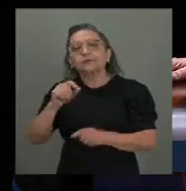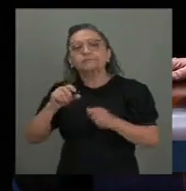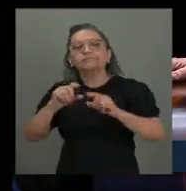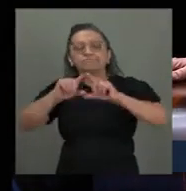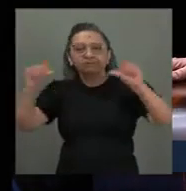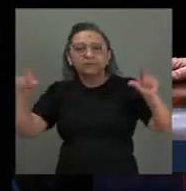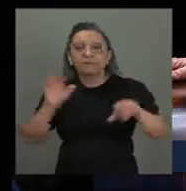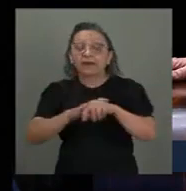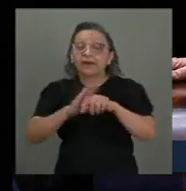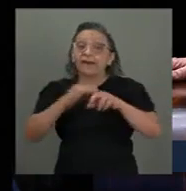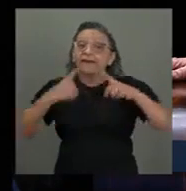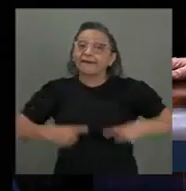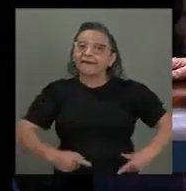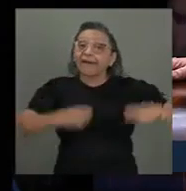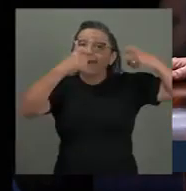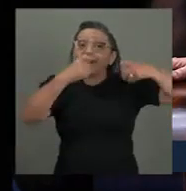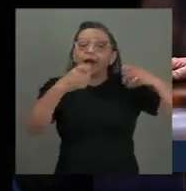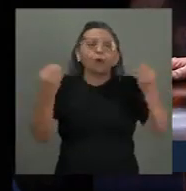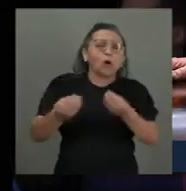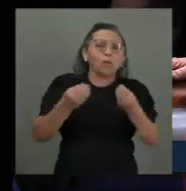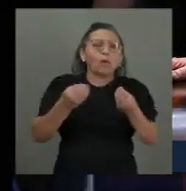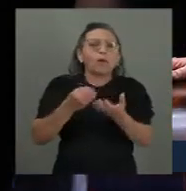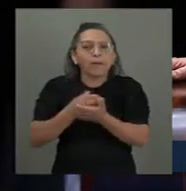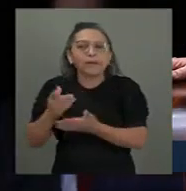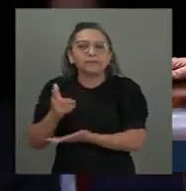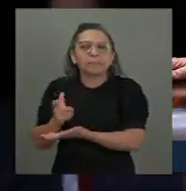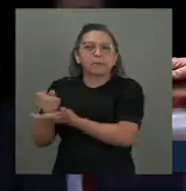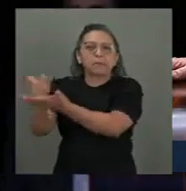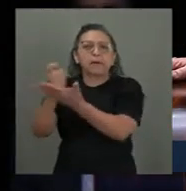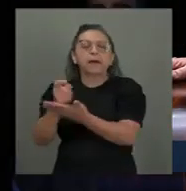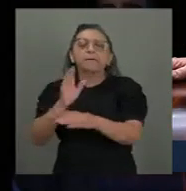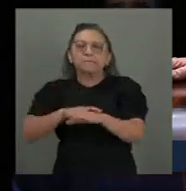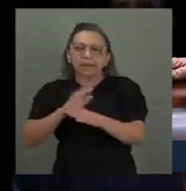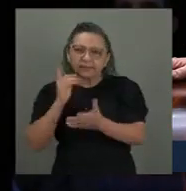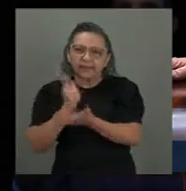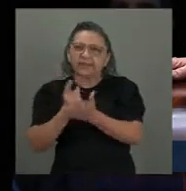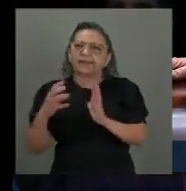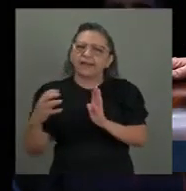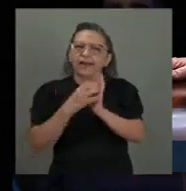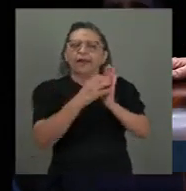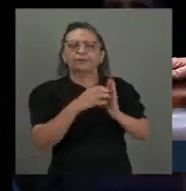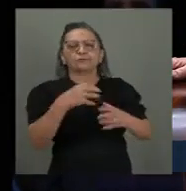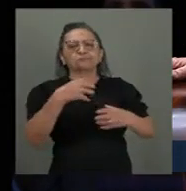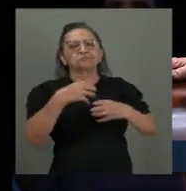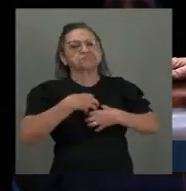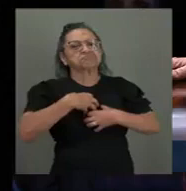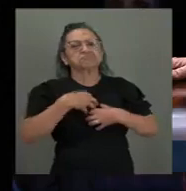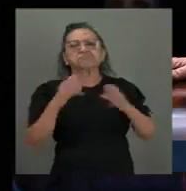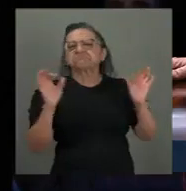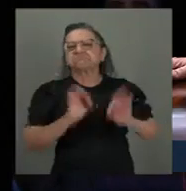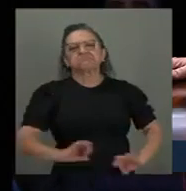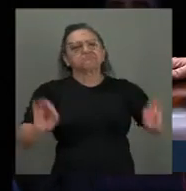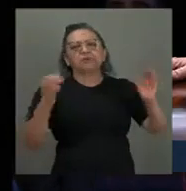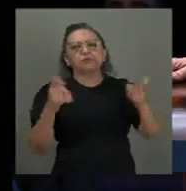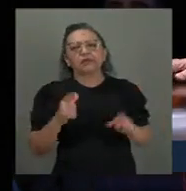guerra vem de armas, mantém cargos, sensatez não tem vez.